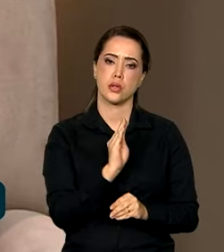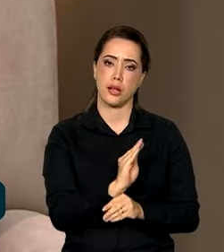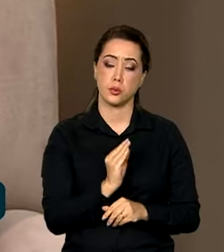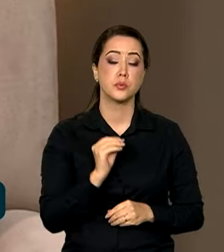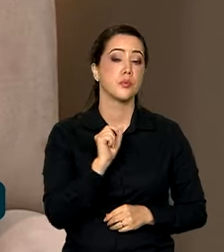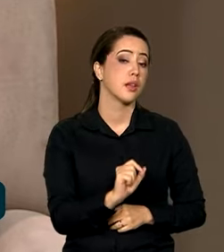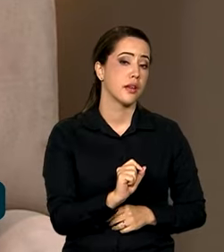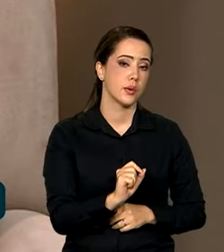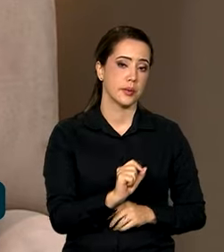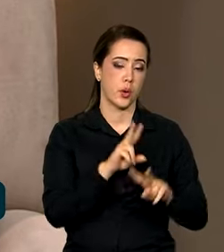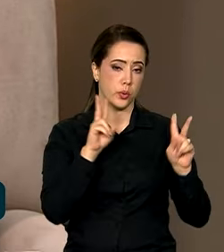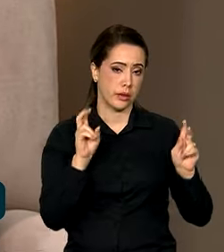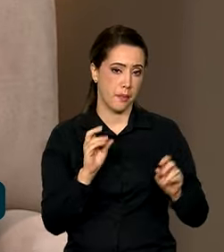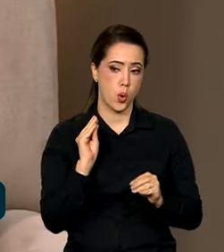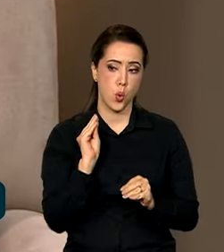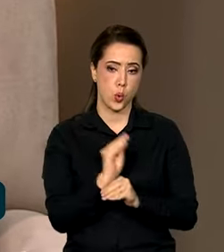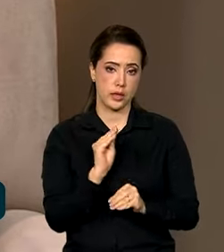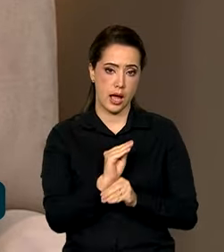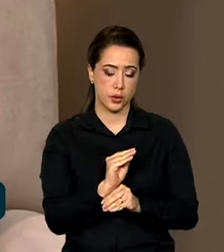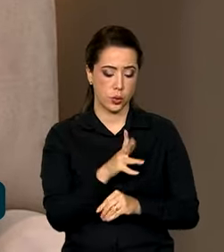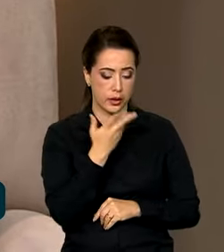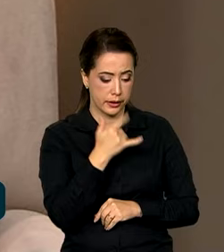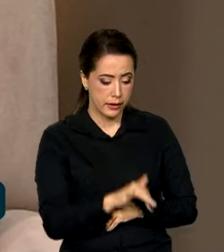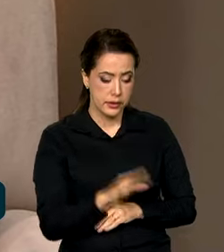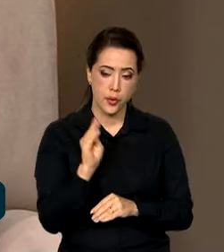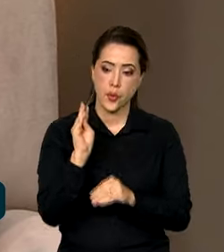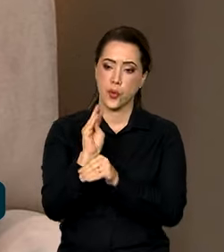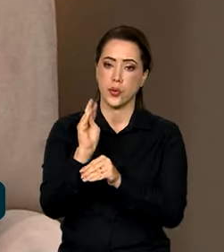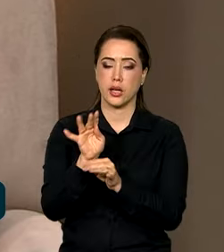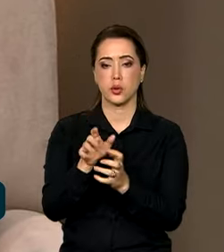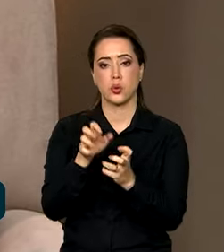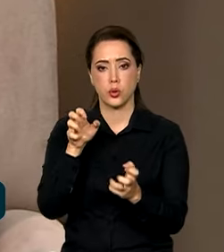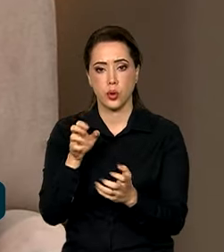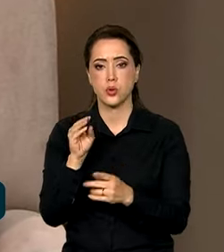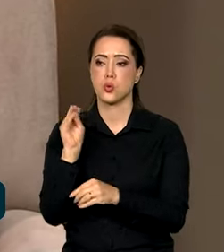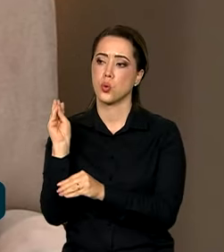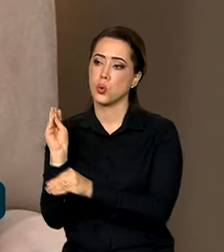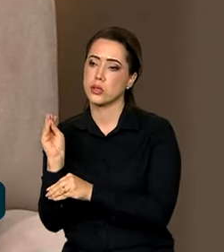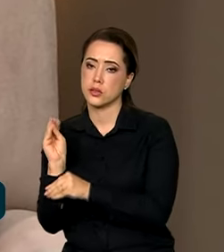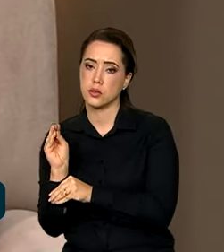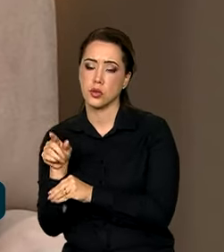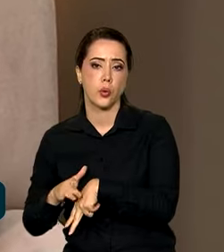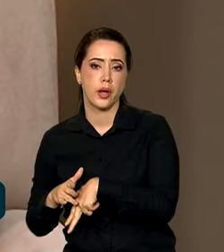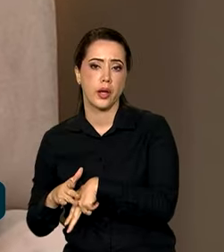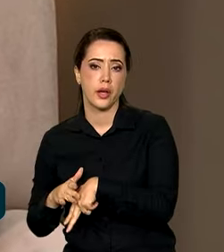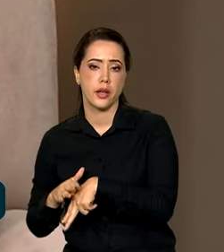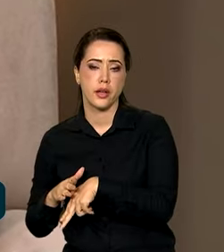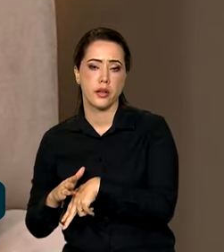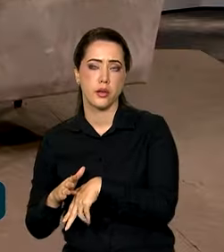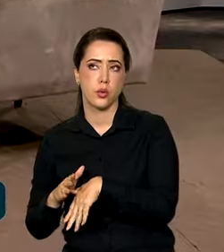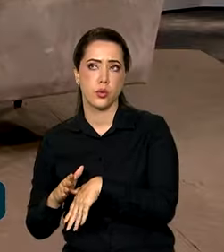onde o tema do cuidado com a criança, o cuidado com o idoso, o cuidado com o doente, o